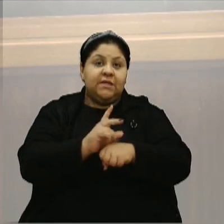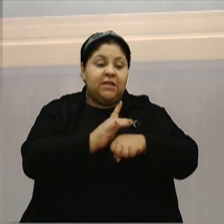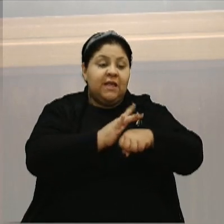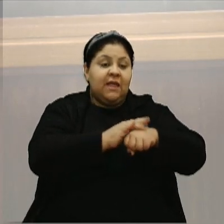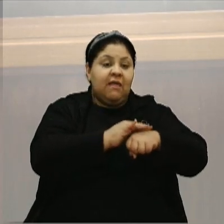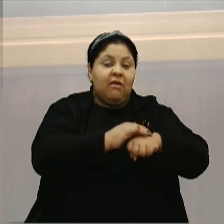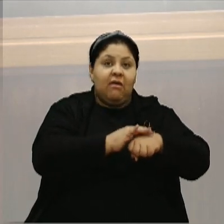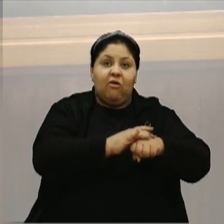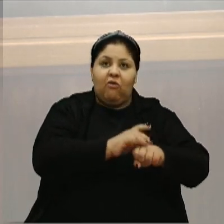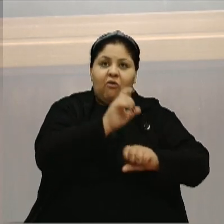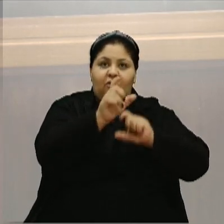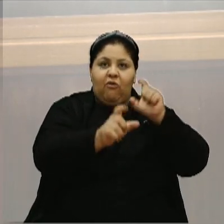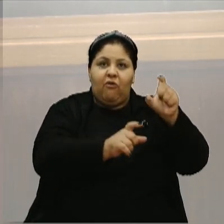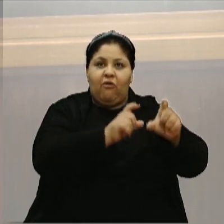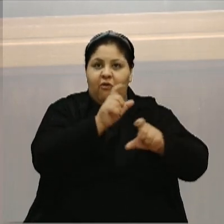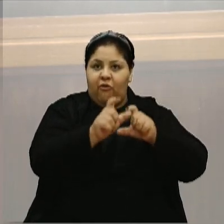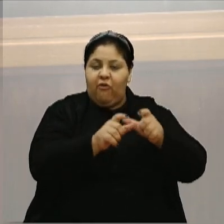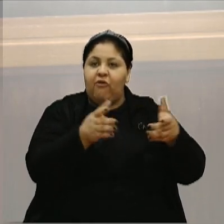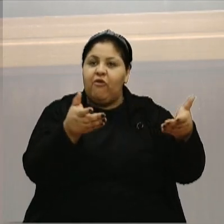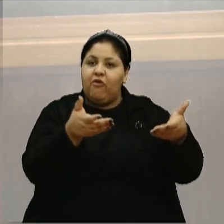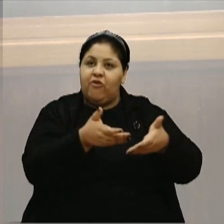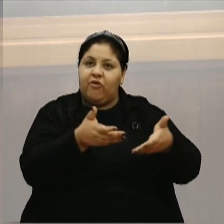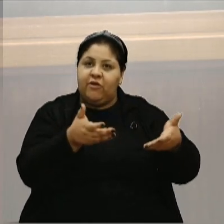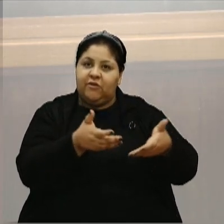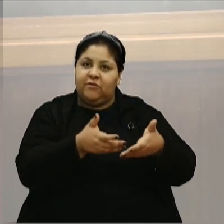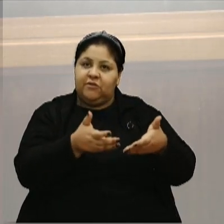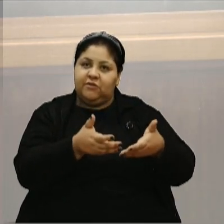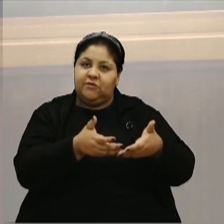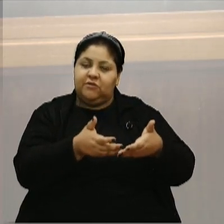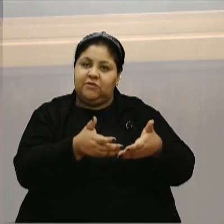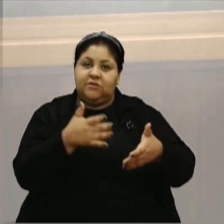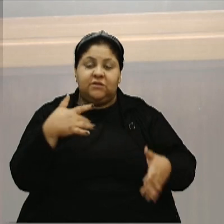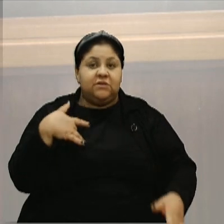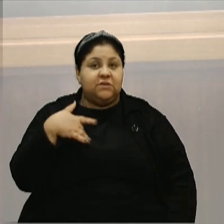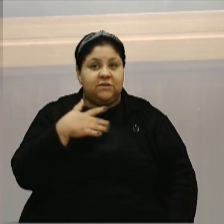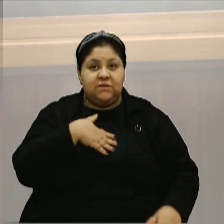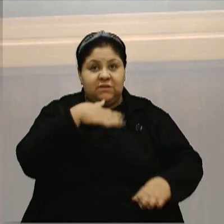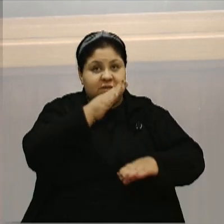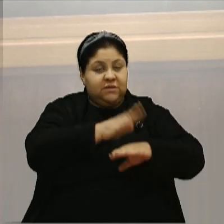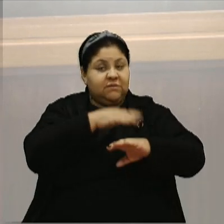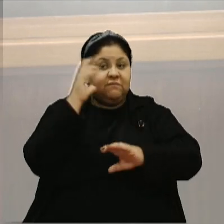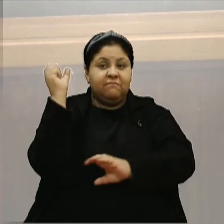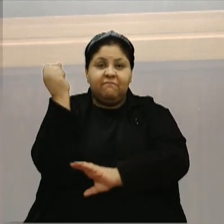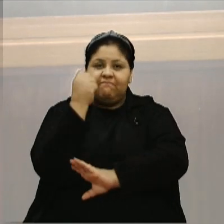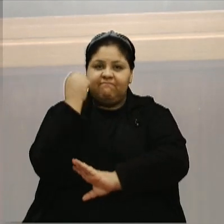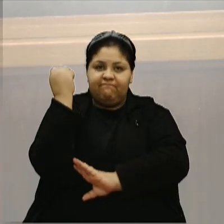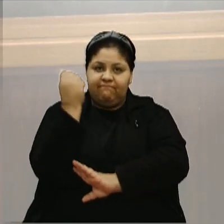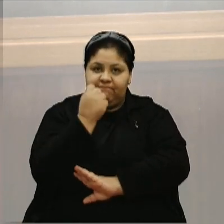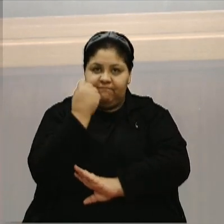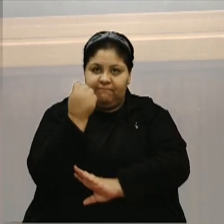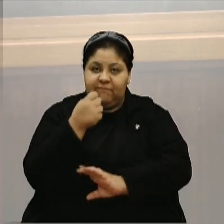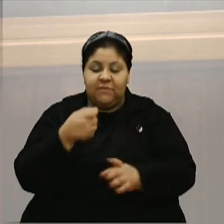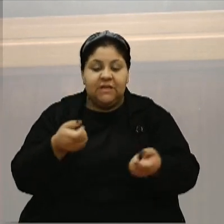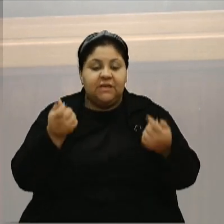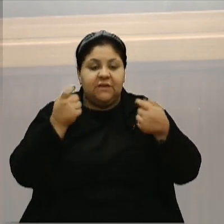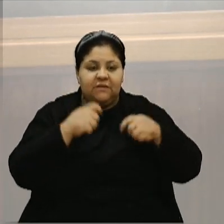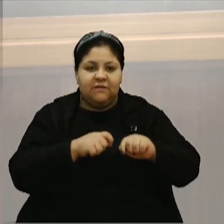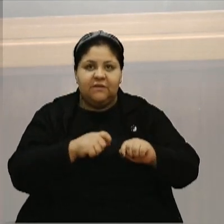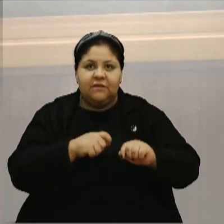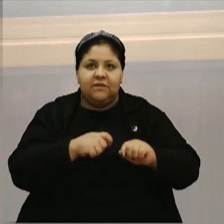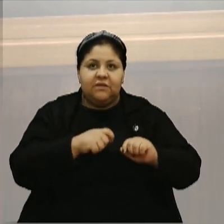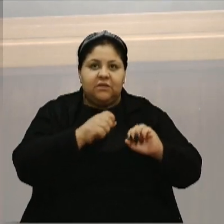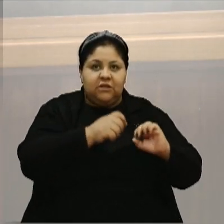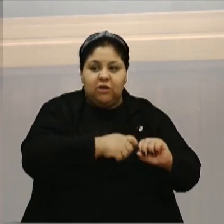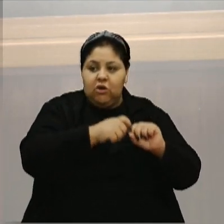deixa de tratar as pessoas quando elas já estão com seus casos de saúde mais agravados, necessitando ir para uma